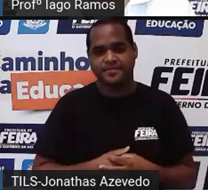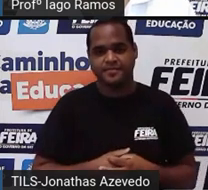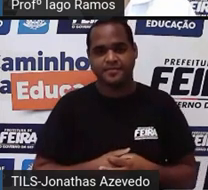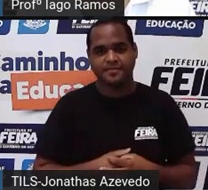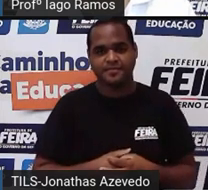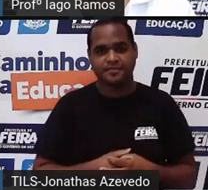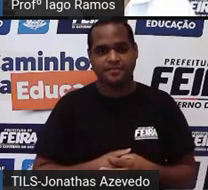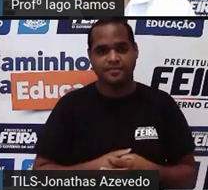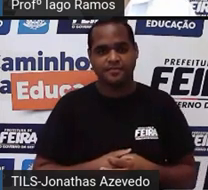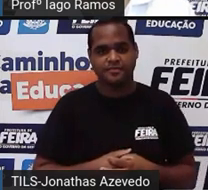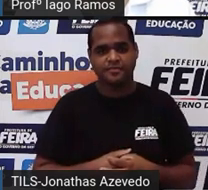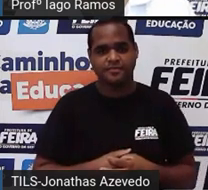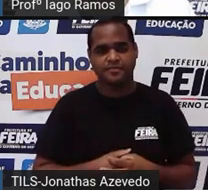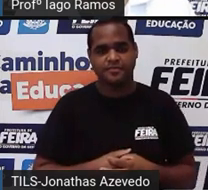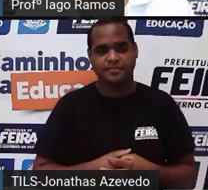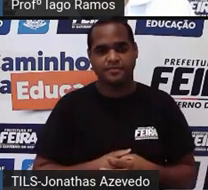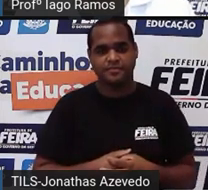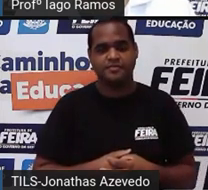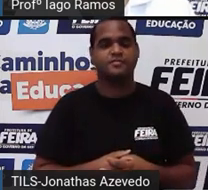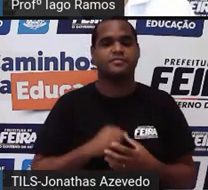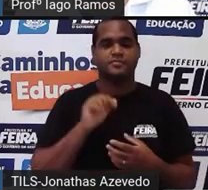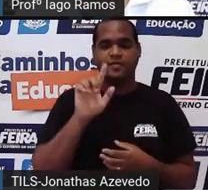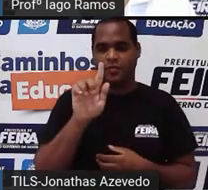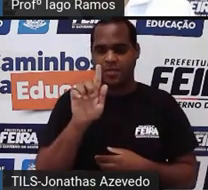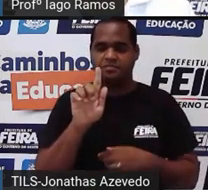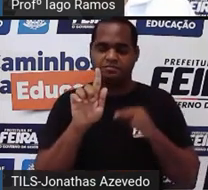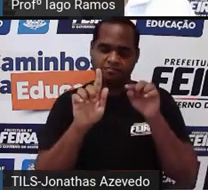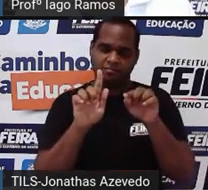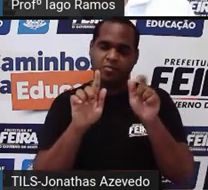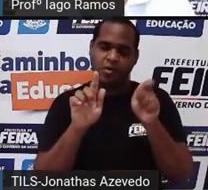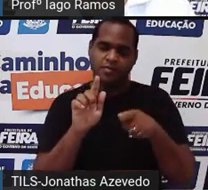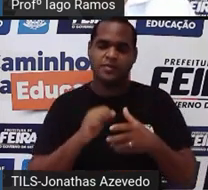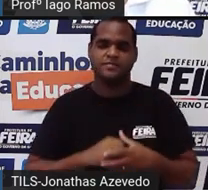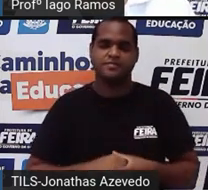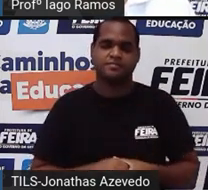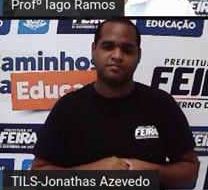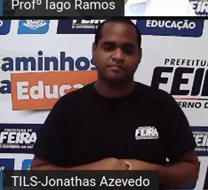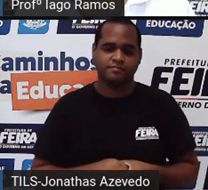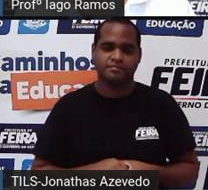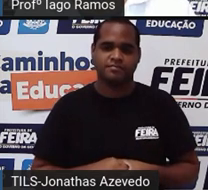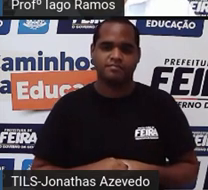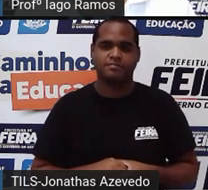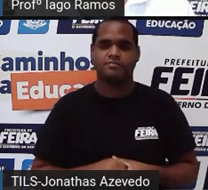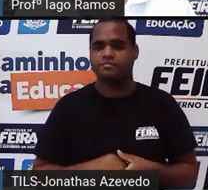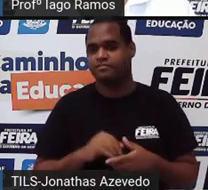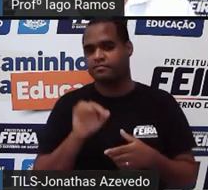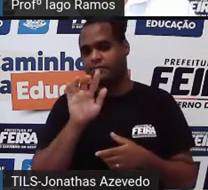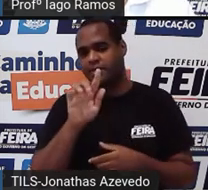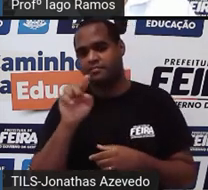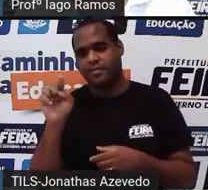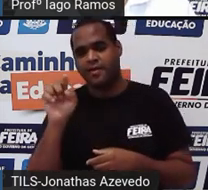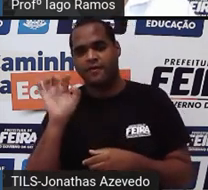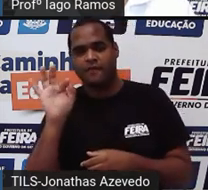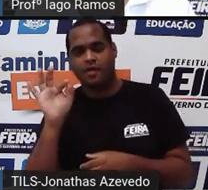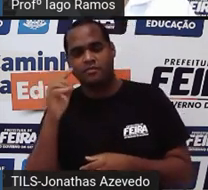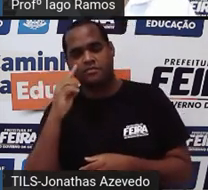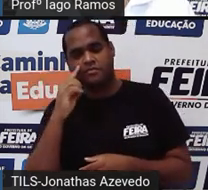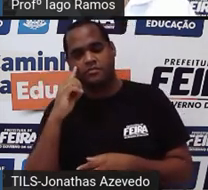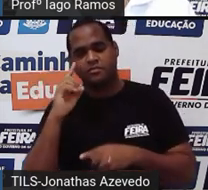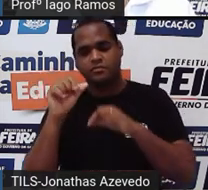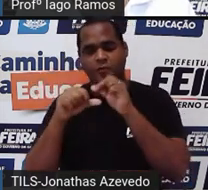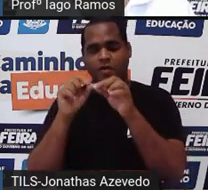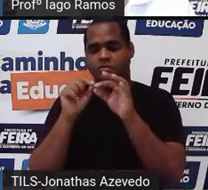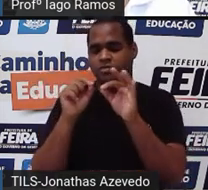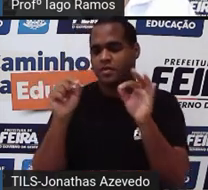Posso fazer isso com o ponto G. Beleza? Calcula a distância até a reta, dá uma